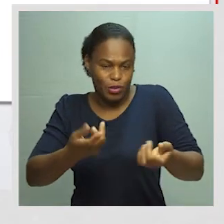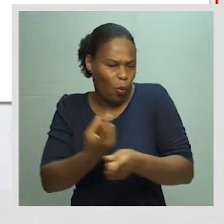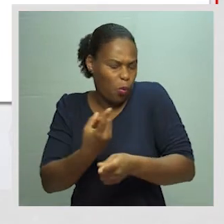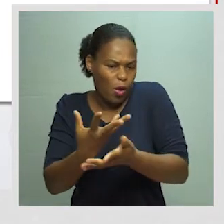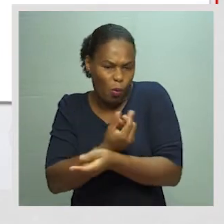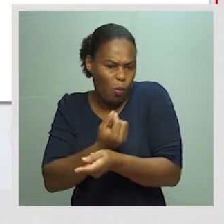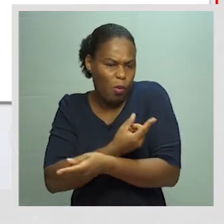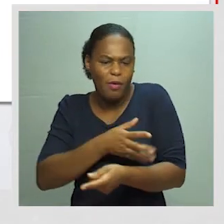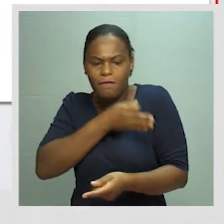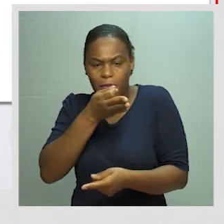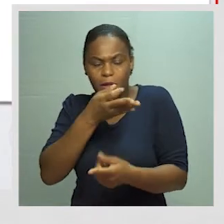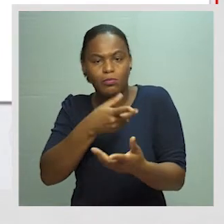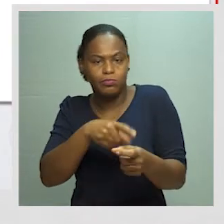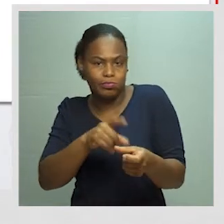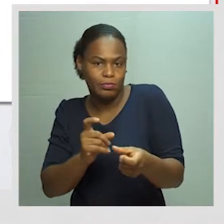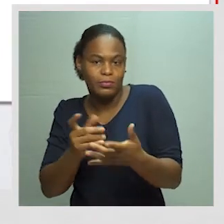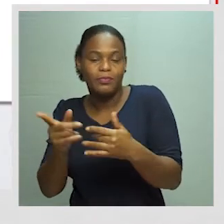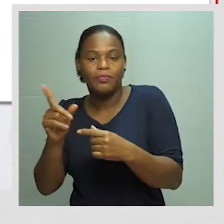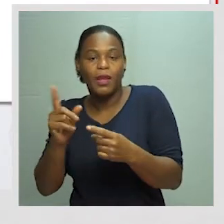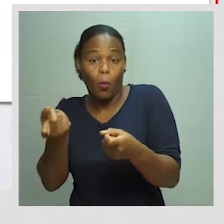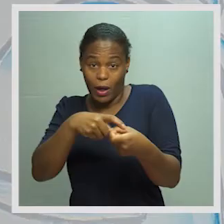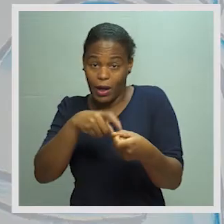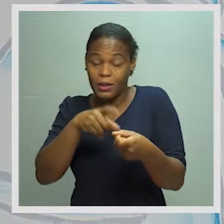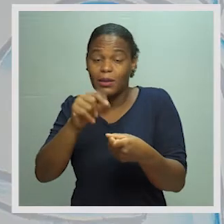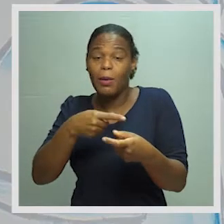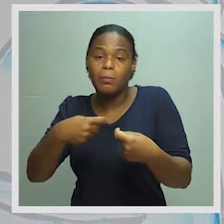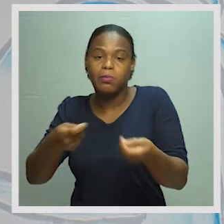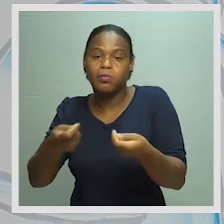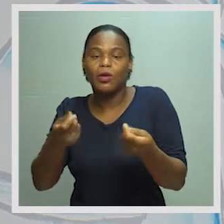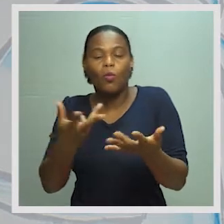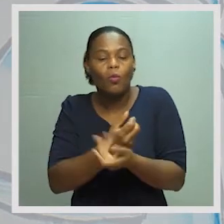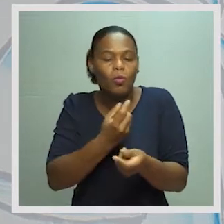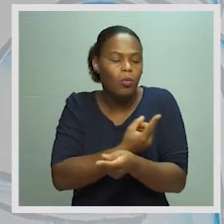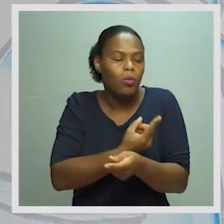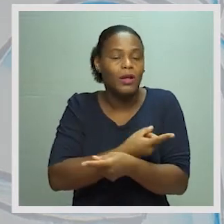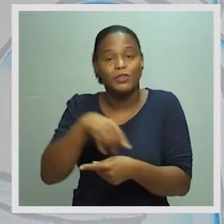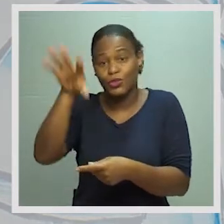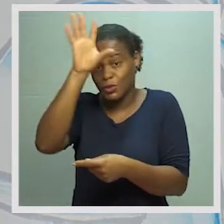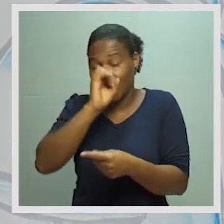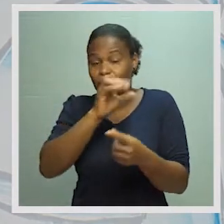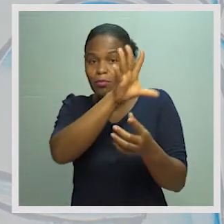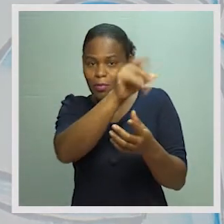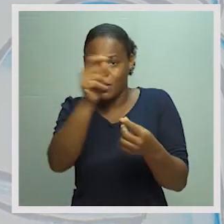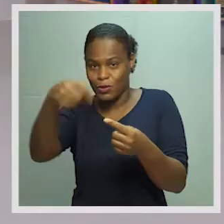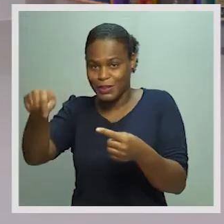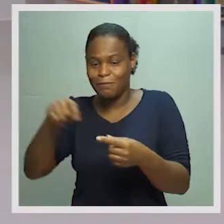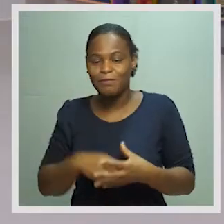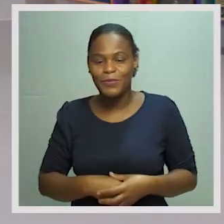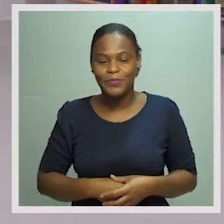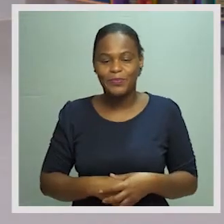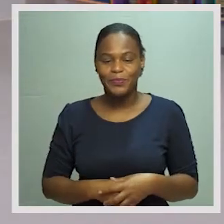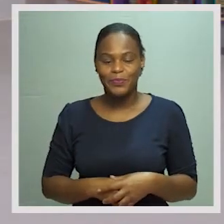das famílias e despesas de consumo do Estado. Vamos lá colocar no nosso circuito.